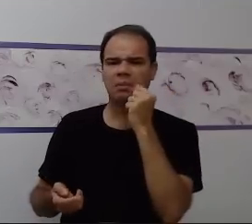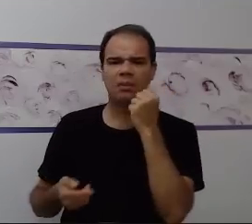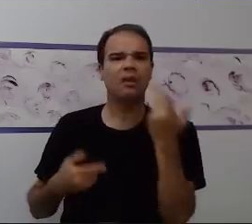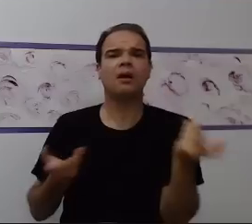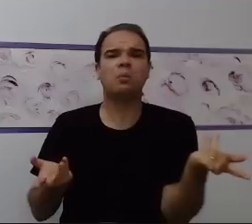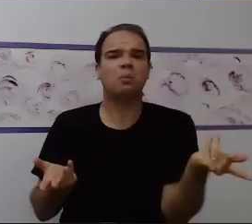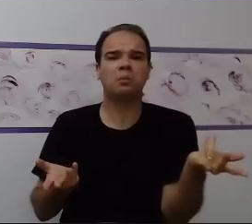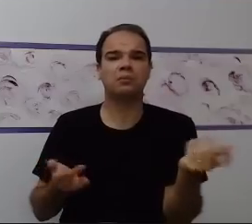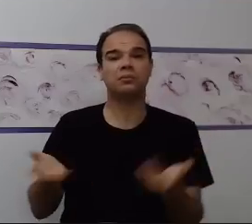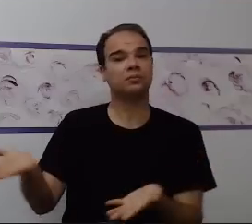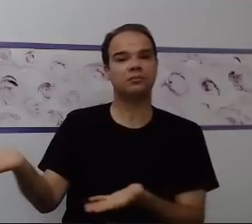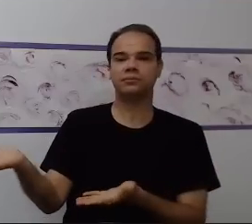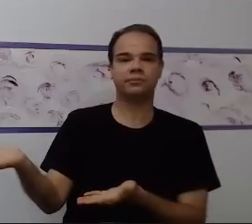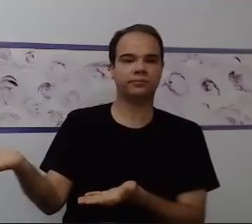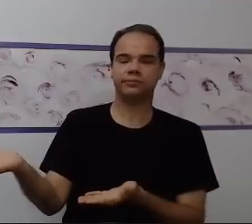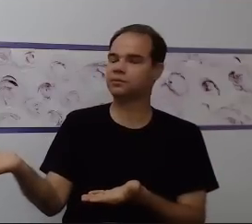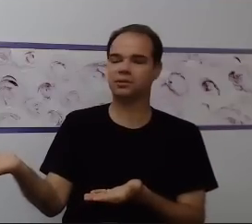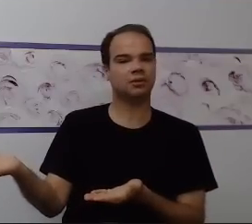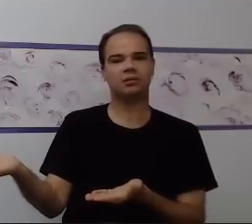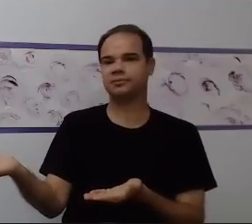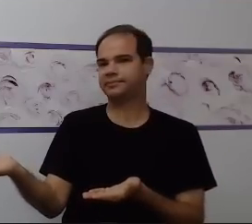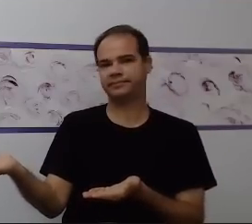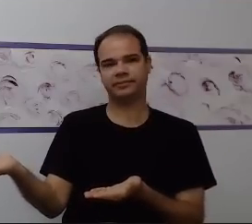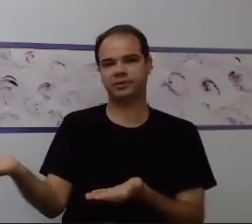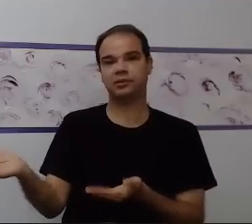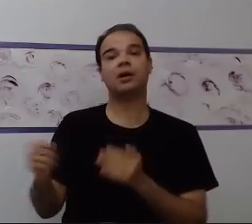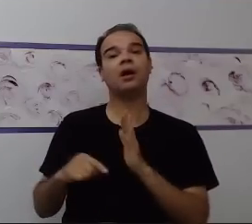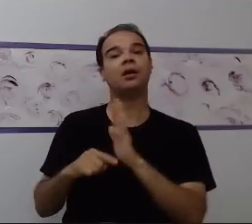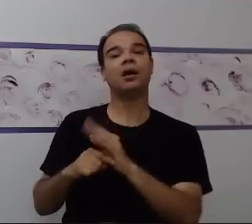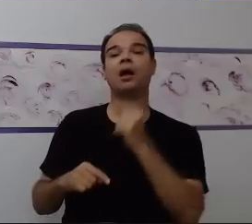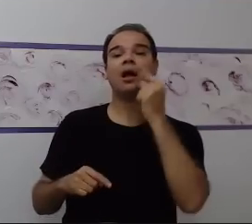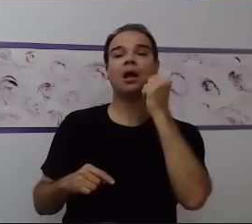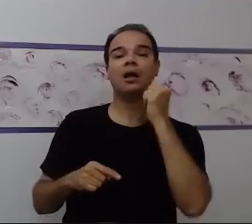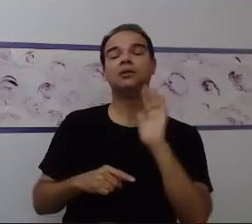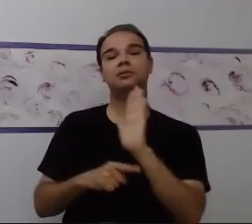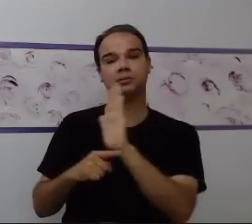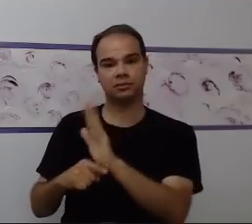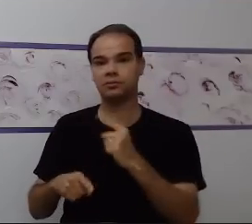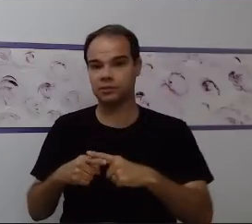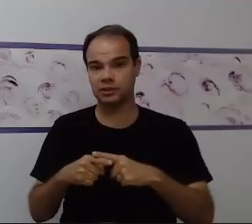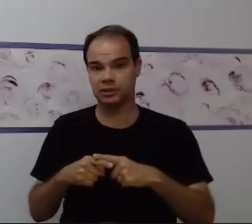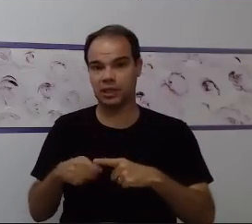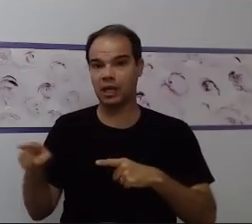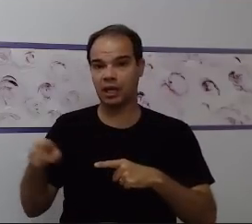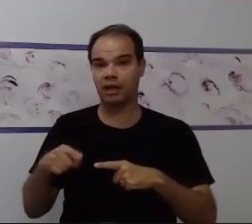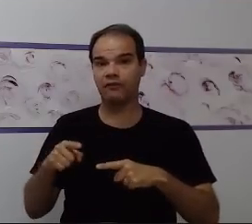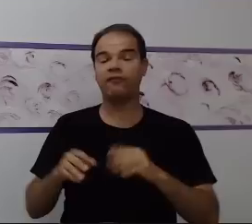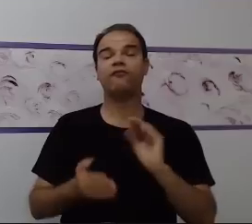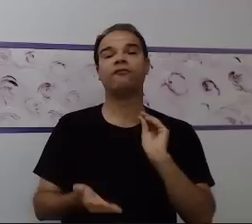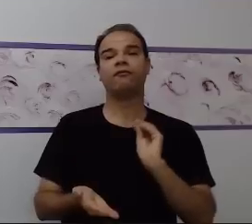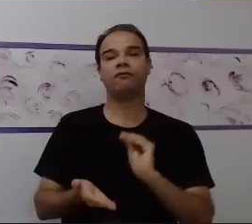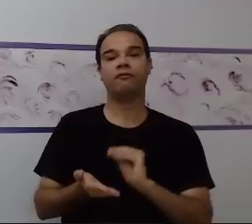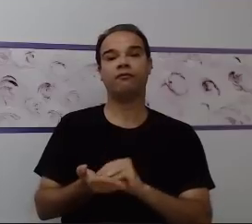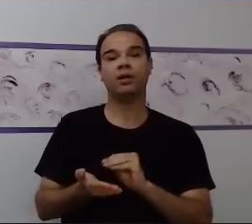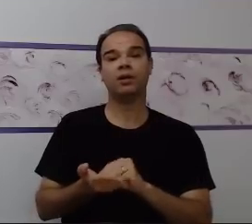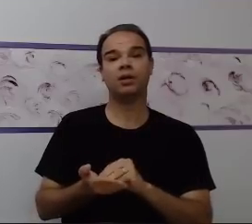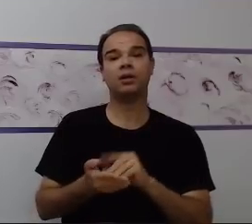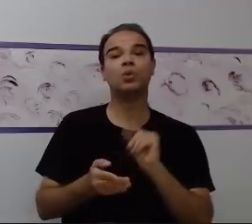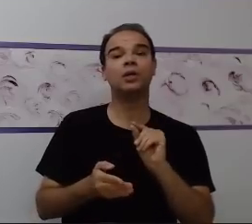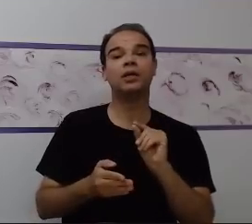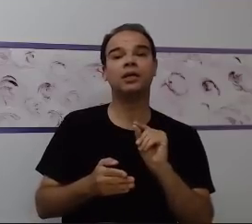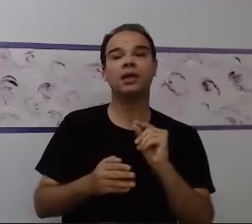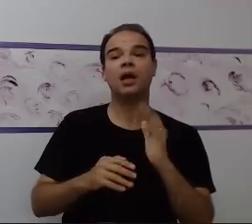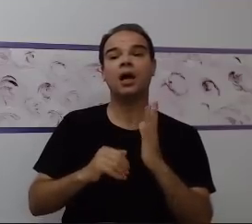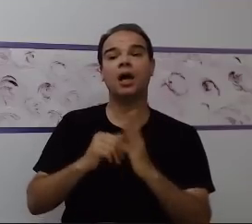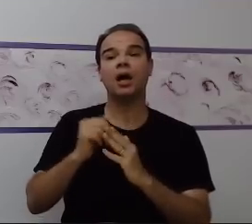indivíduo, você tem que partir da premissa de que ele não adquiriu ainda a habilidade. Então, se você quer que ele